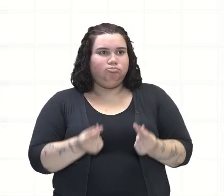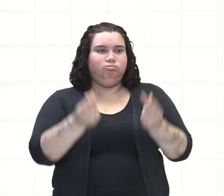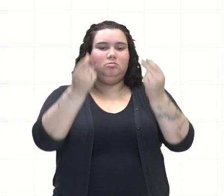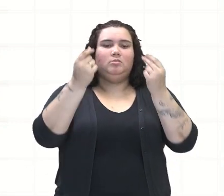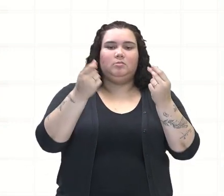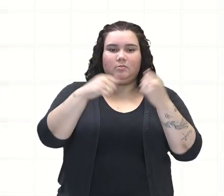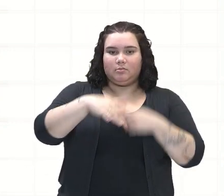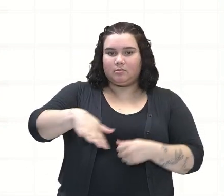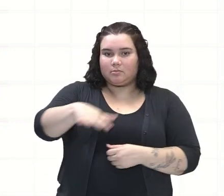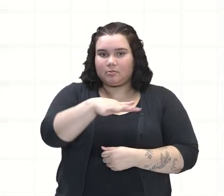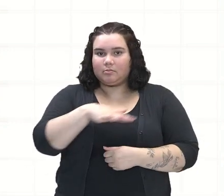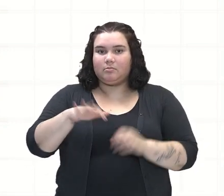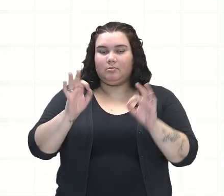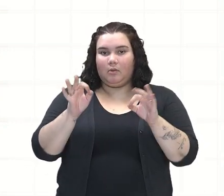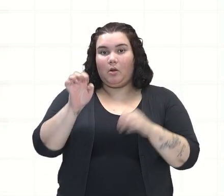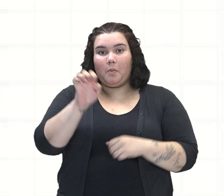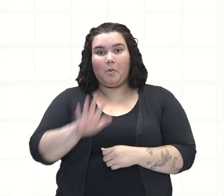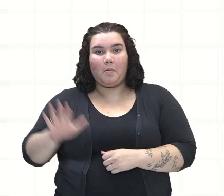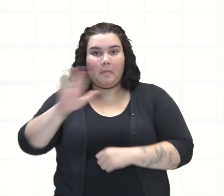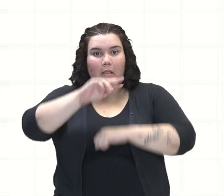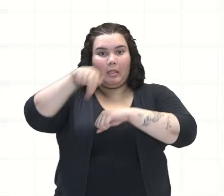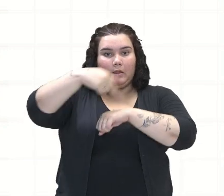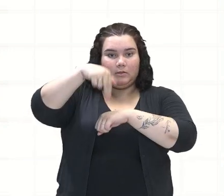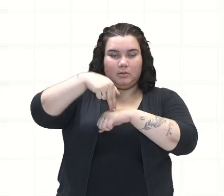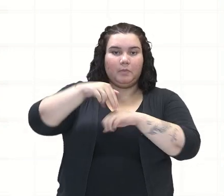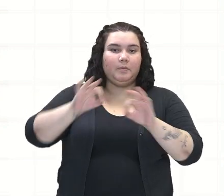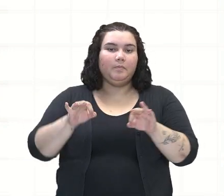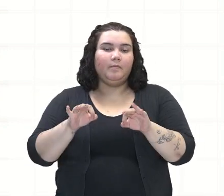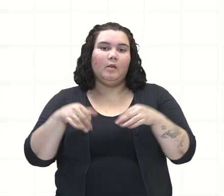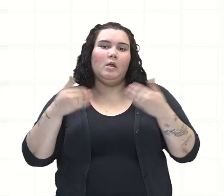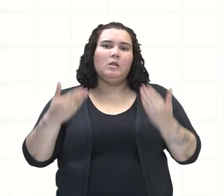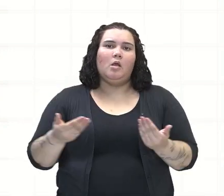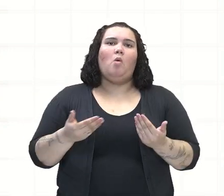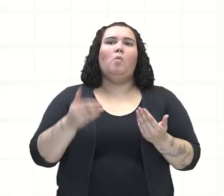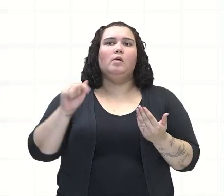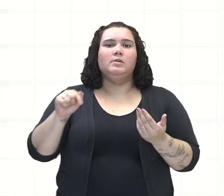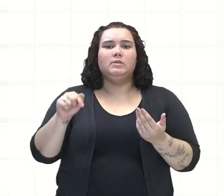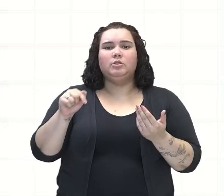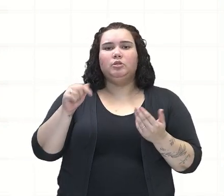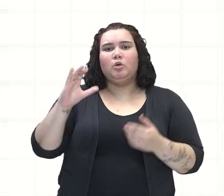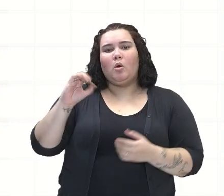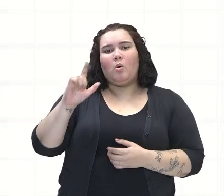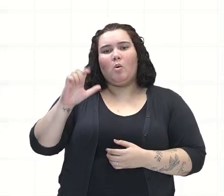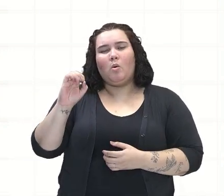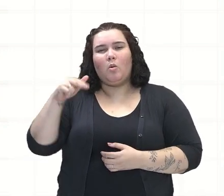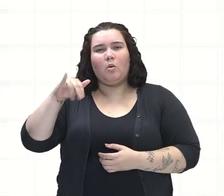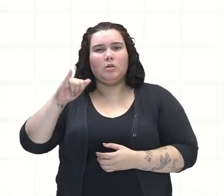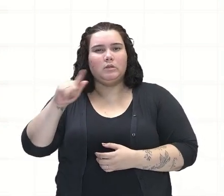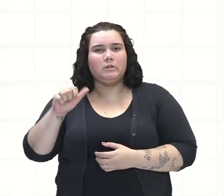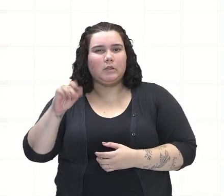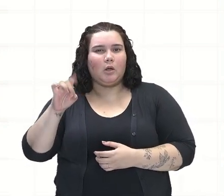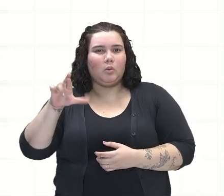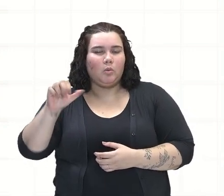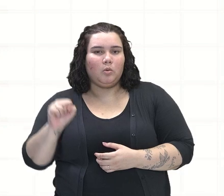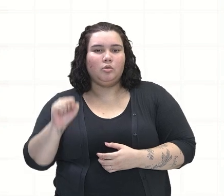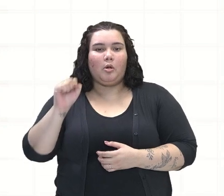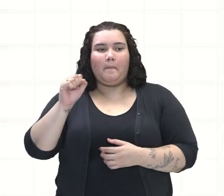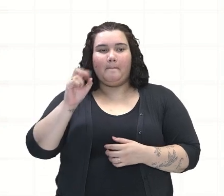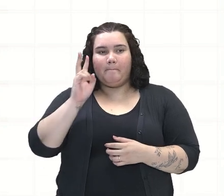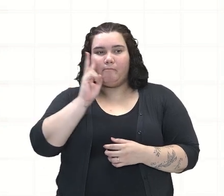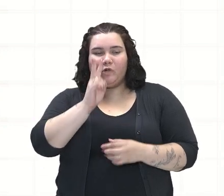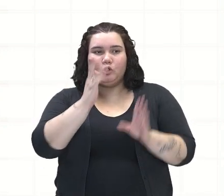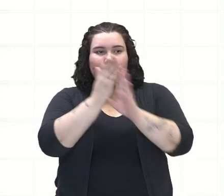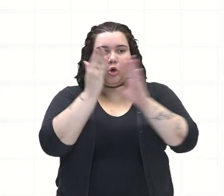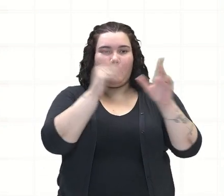europeias de uma forma geral, para quem está colonizando, tá certo? Então, os colonizadores viam esses territórios